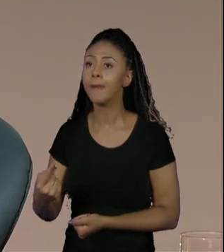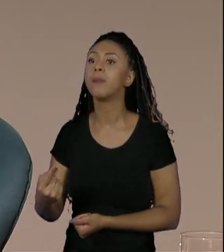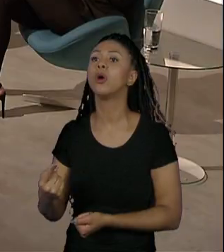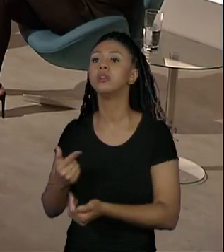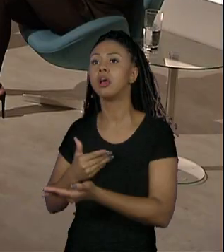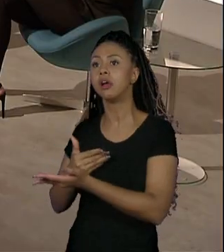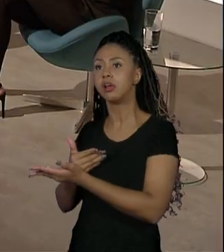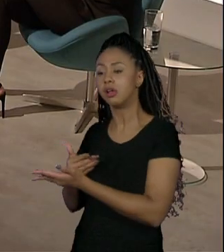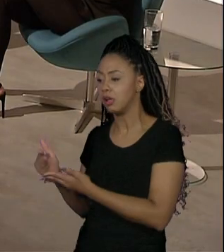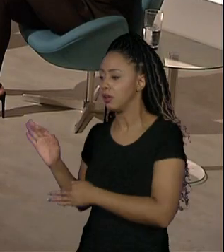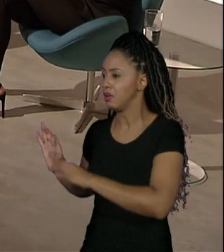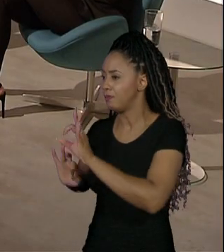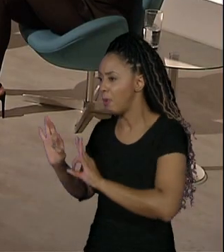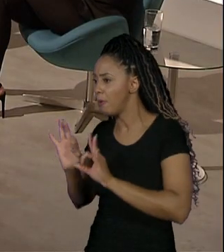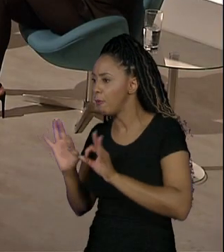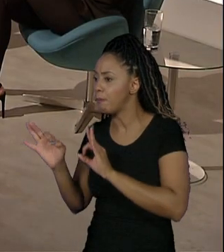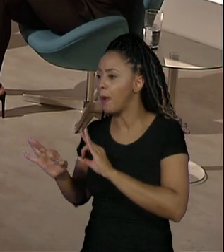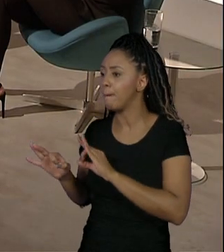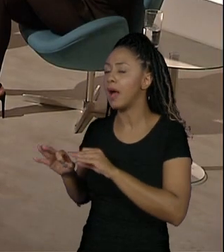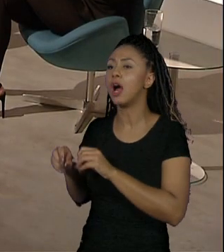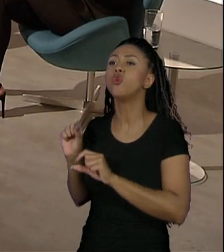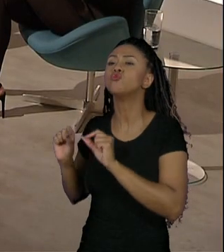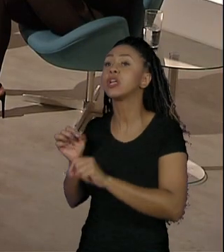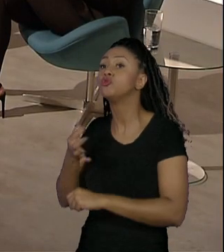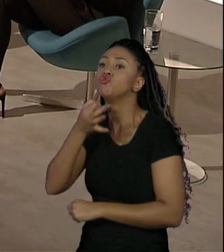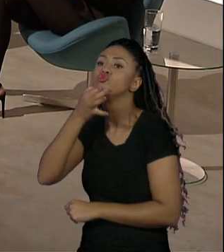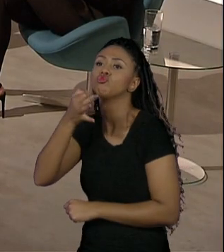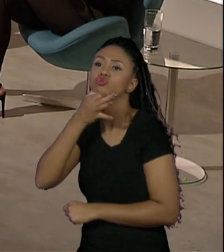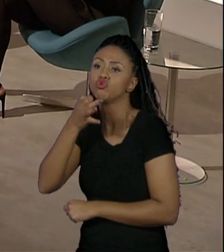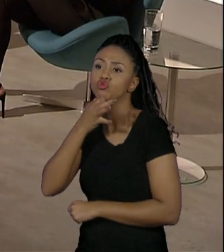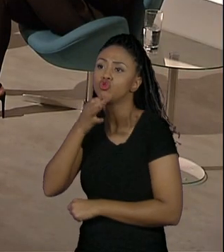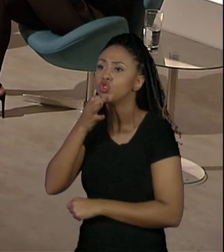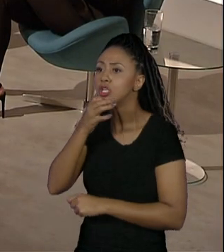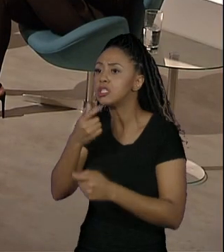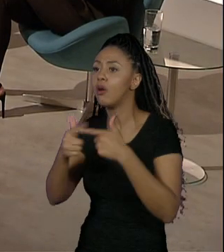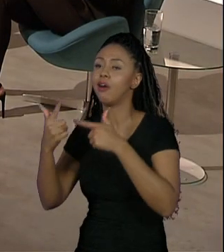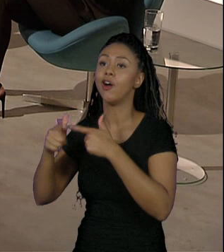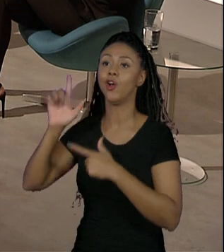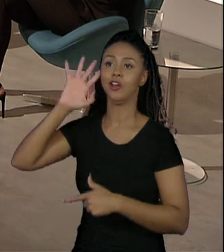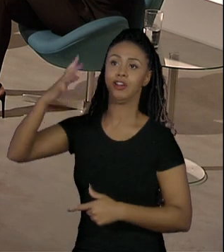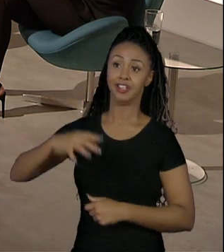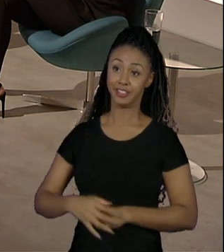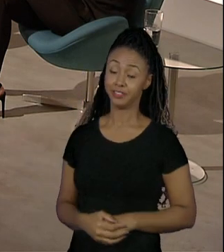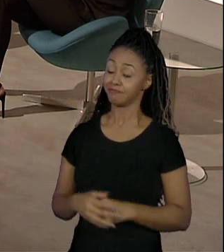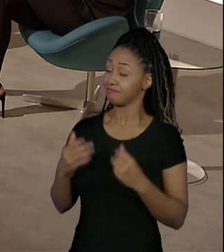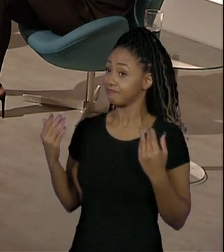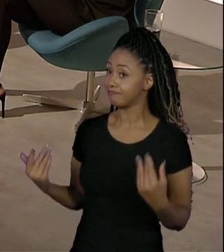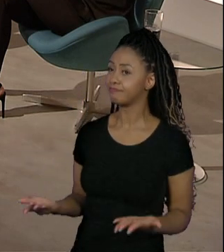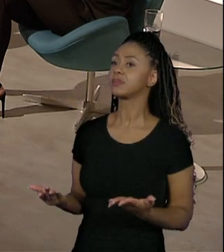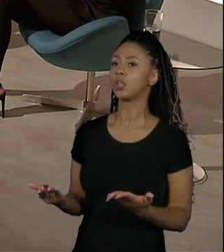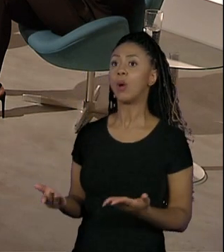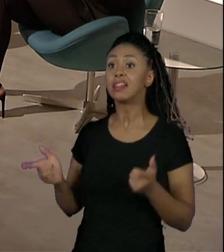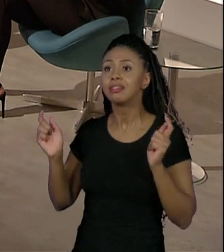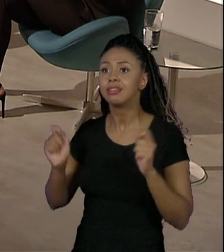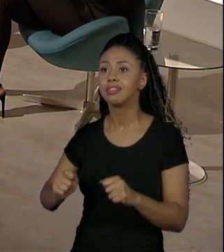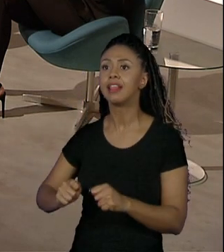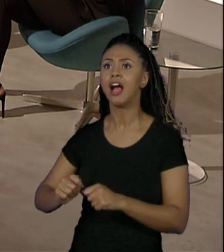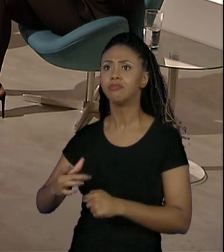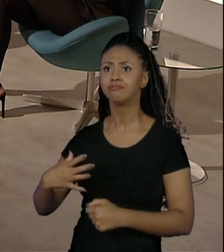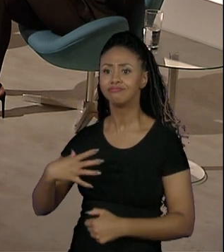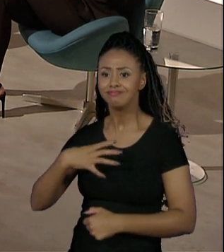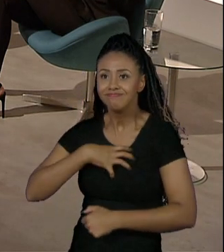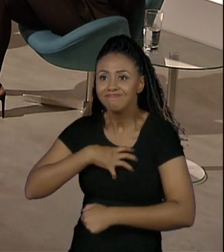construir sugestões para resolução de problema. Então, quer dizer, ele tem a possibilidade de ir na prática.